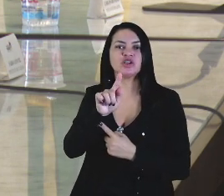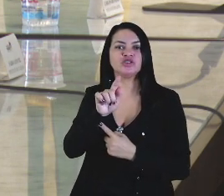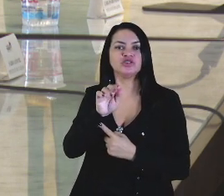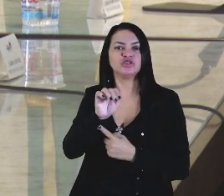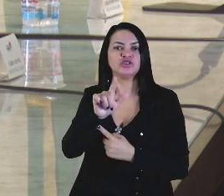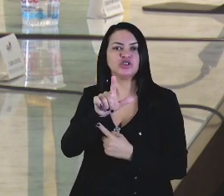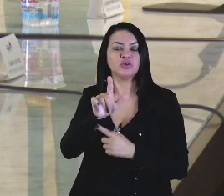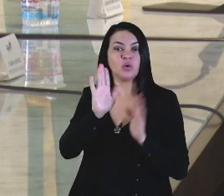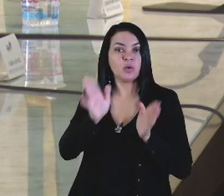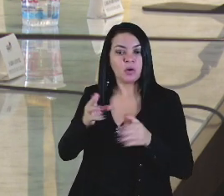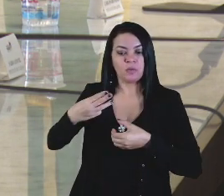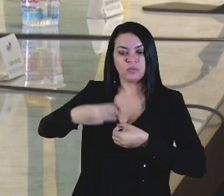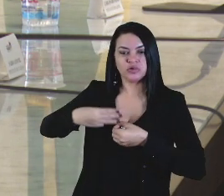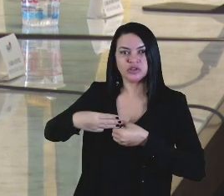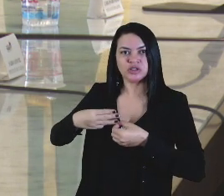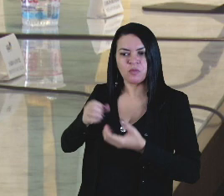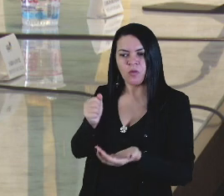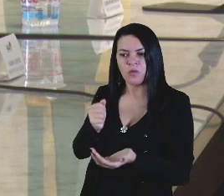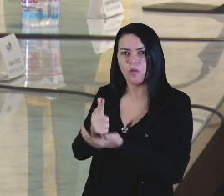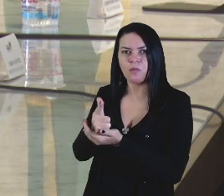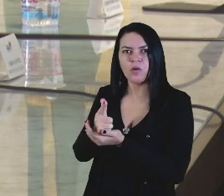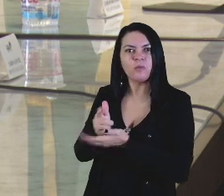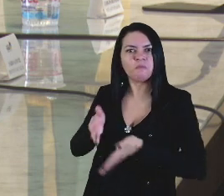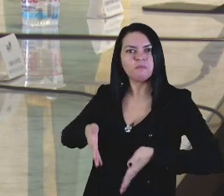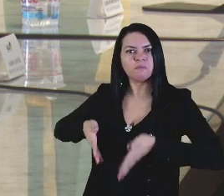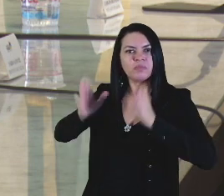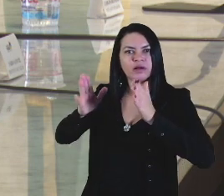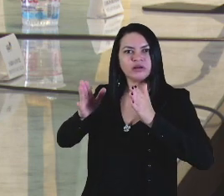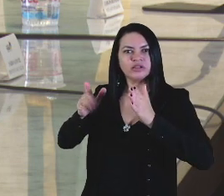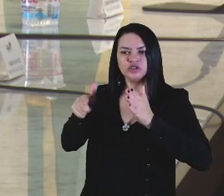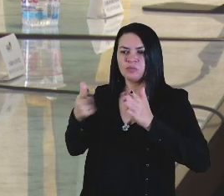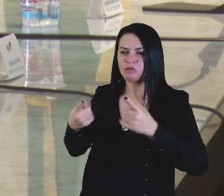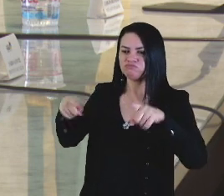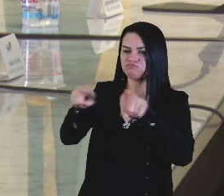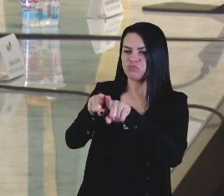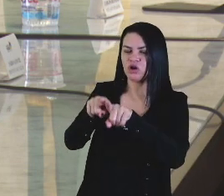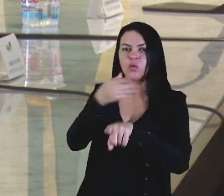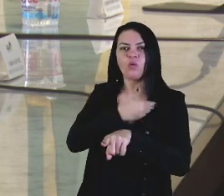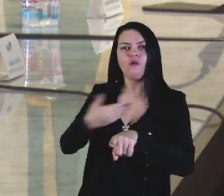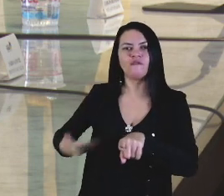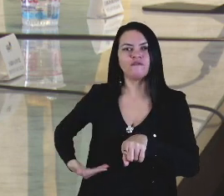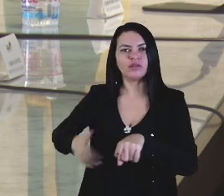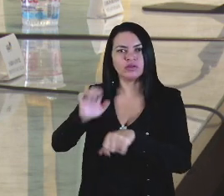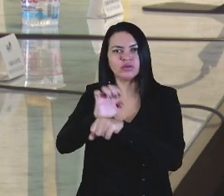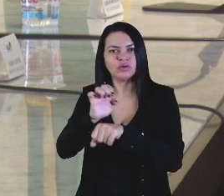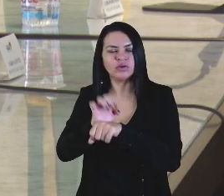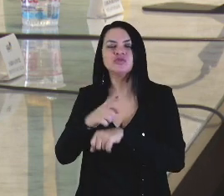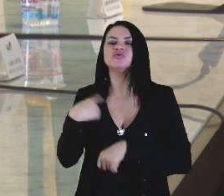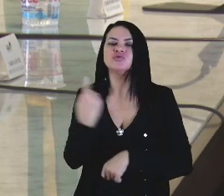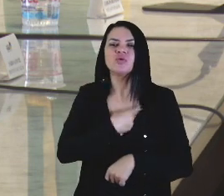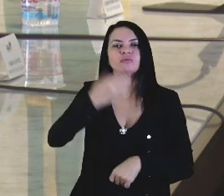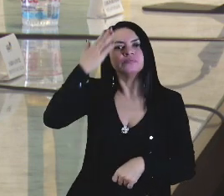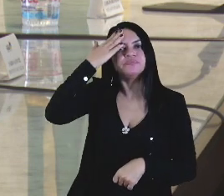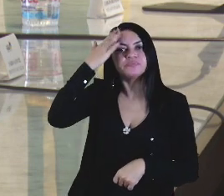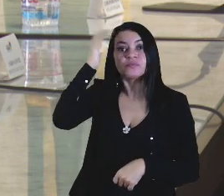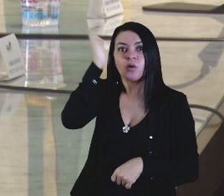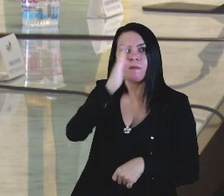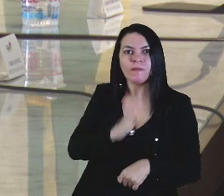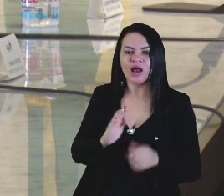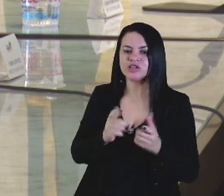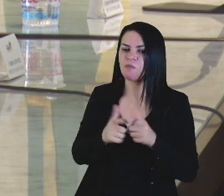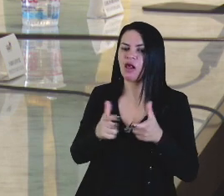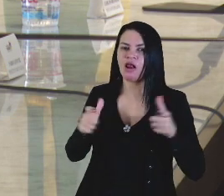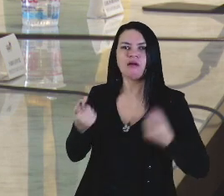adquiriu e comprou um prédio para que pudesse ser instalado em parceria com o governo do Estado, que nós entendemos que o Brasil só pode crescer dessa forma